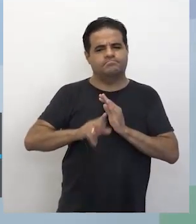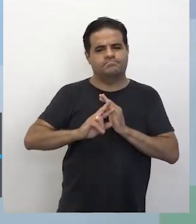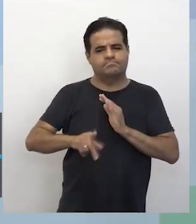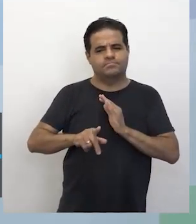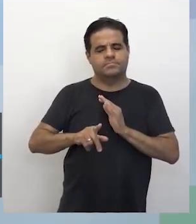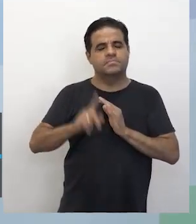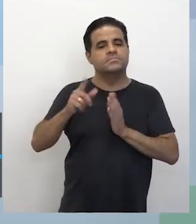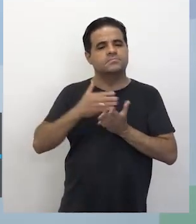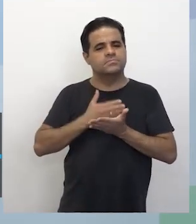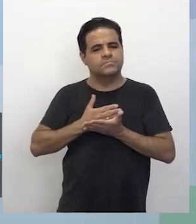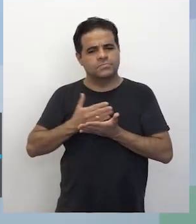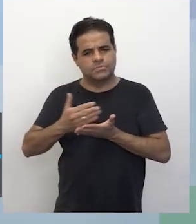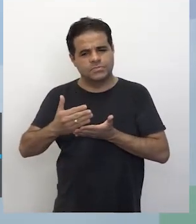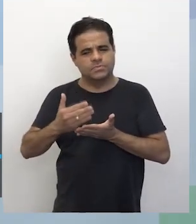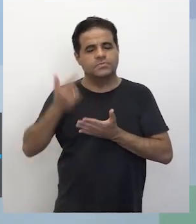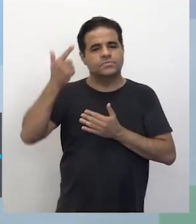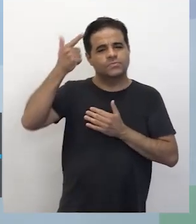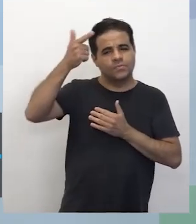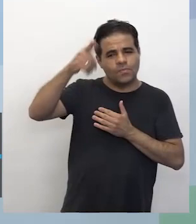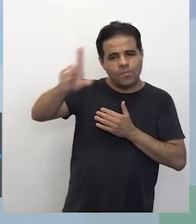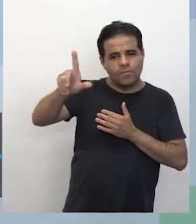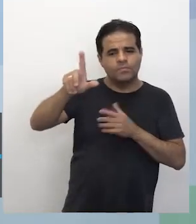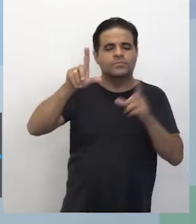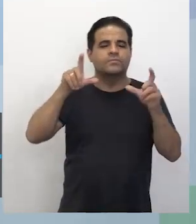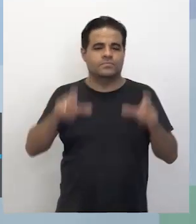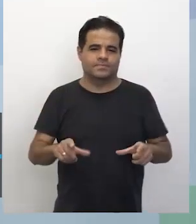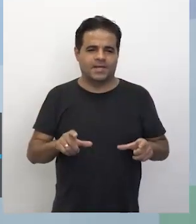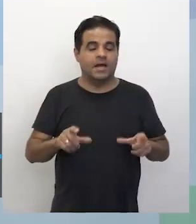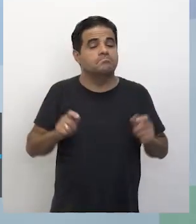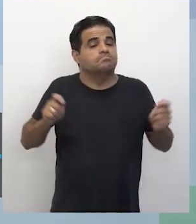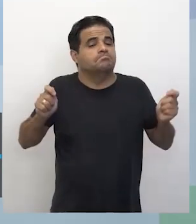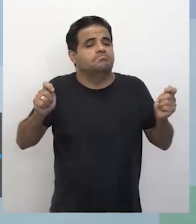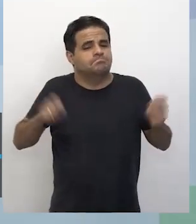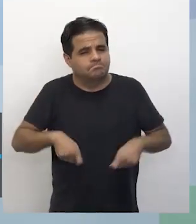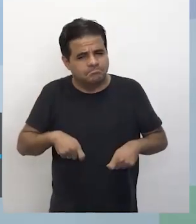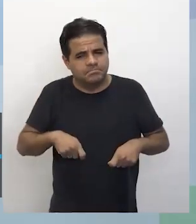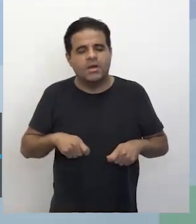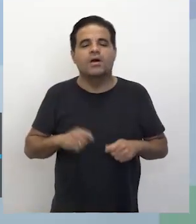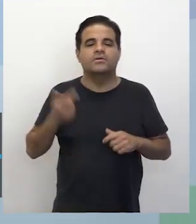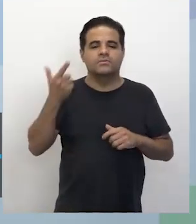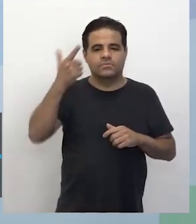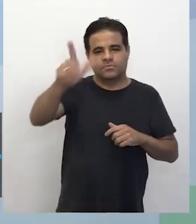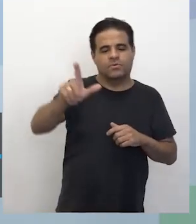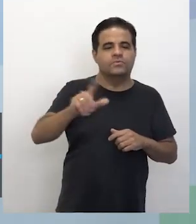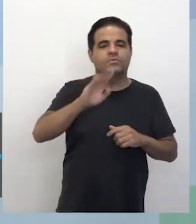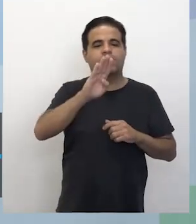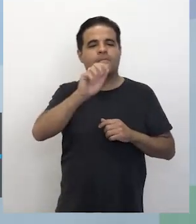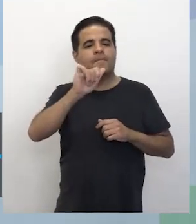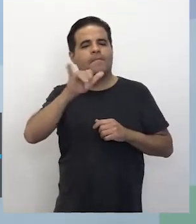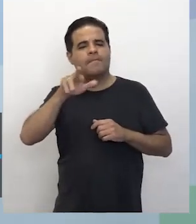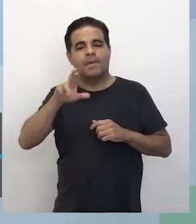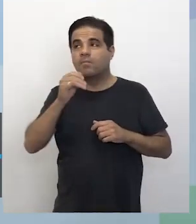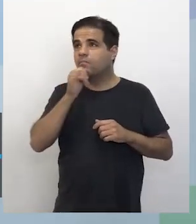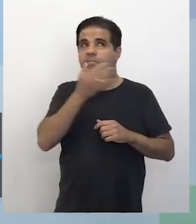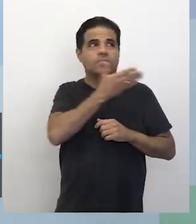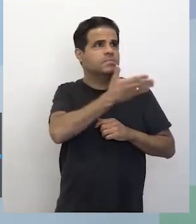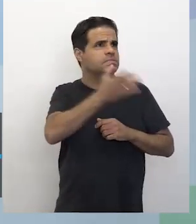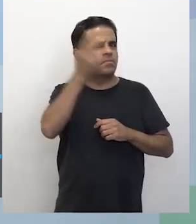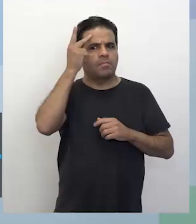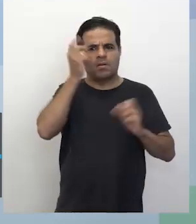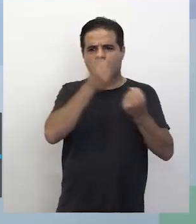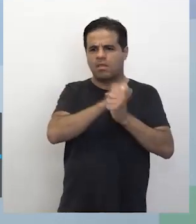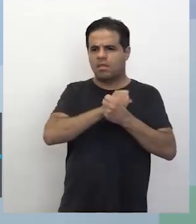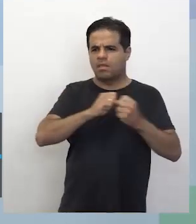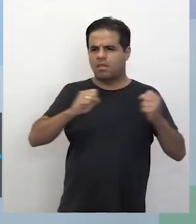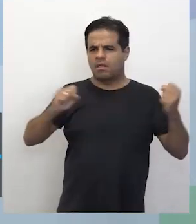que a origem dela vem de outro lugar. E esse outro lugar pode ser até outro bairro, né? A gente pensa em São Paulo. São Paulo é imensa,